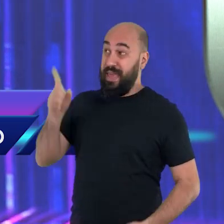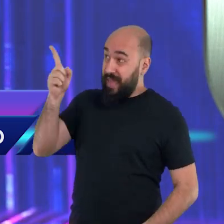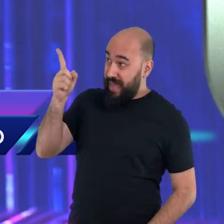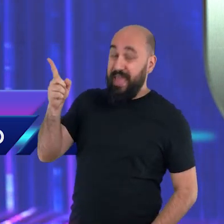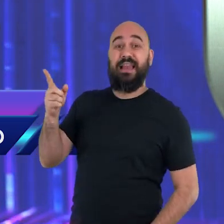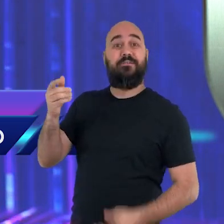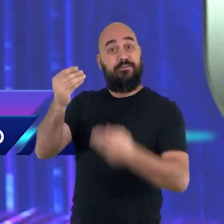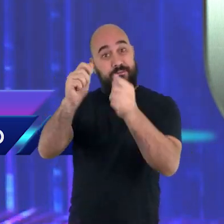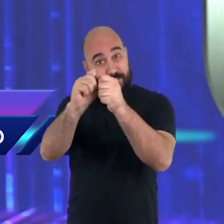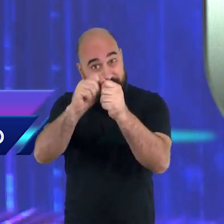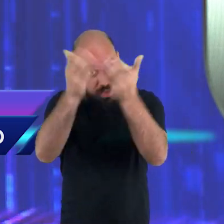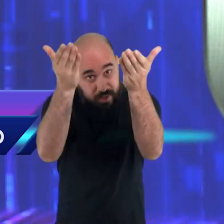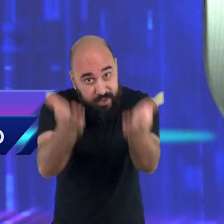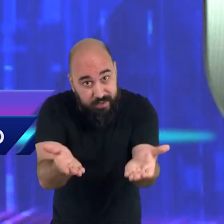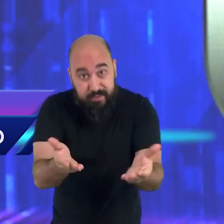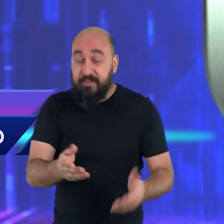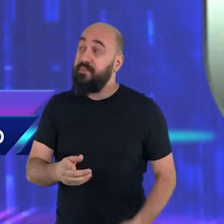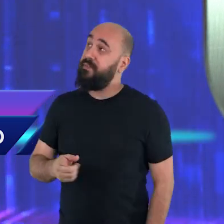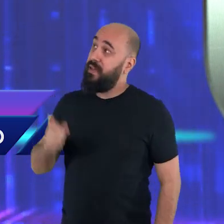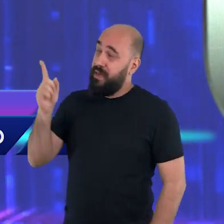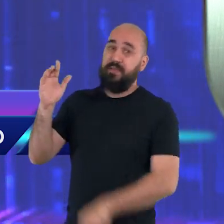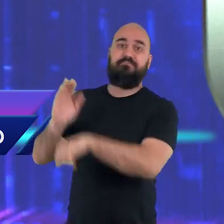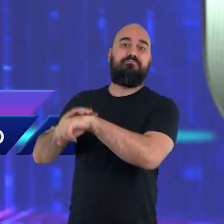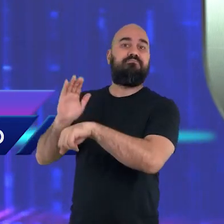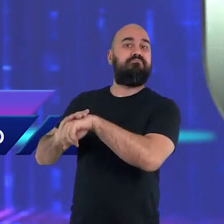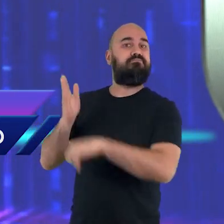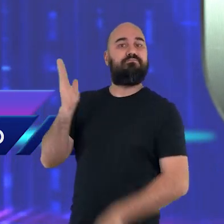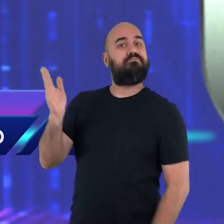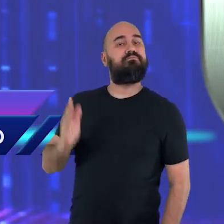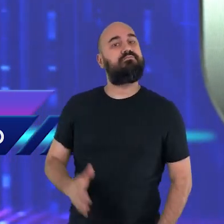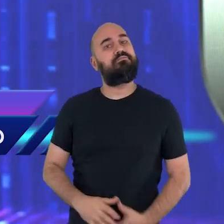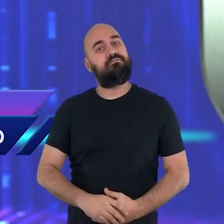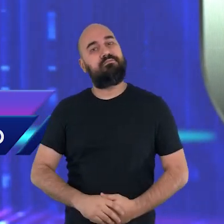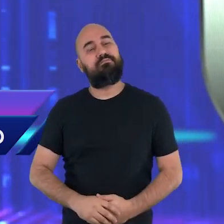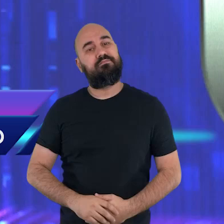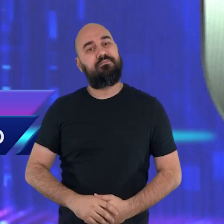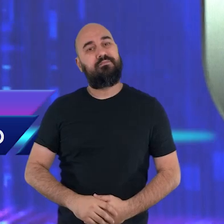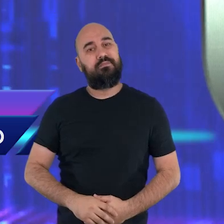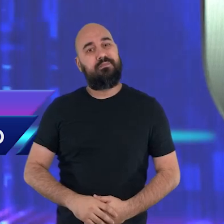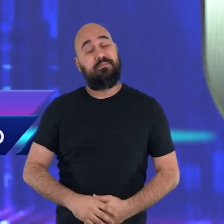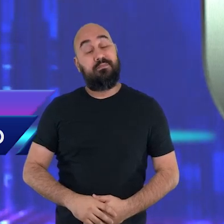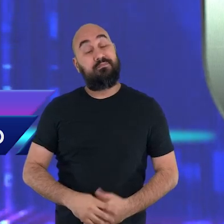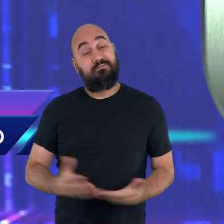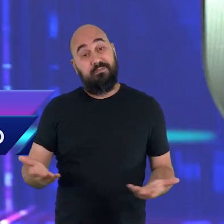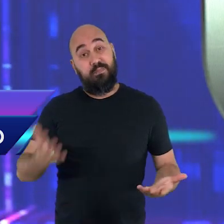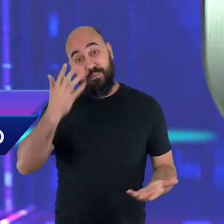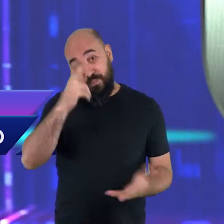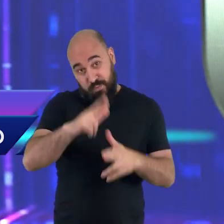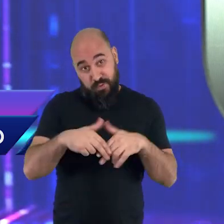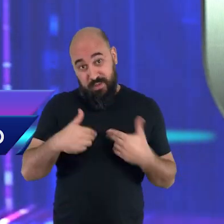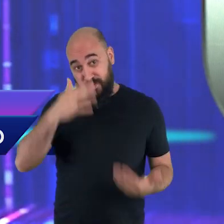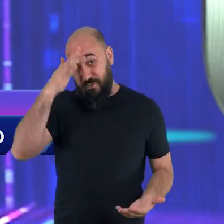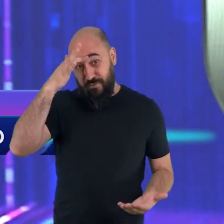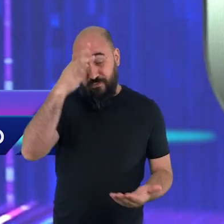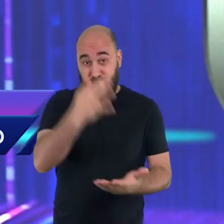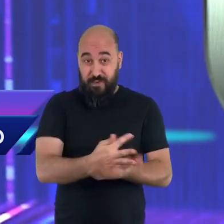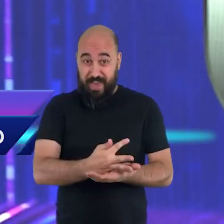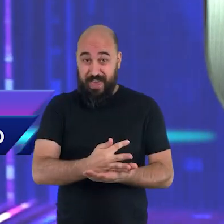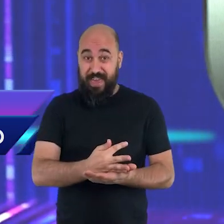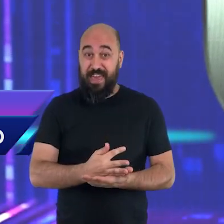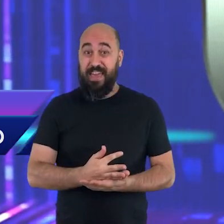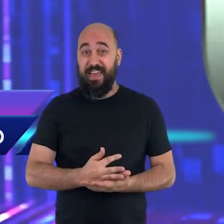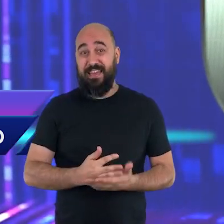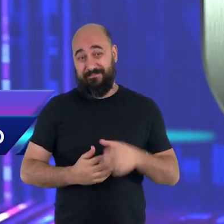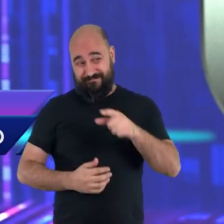Seria, para mim, uma demonstração enorme de fé. Acreditar que elementos químicos se